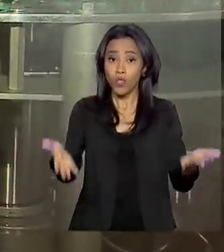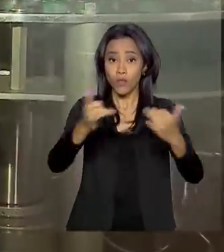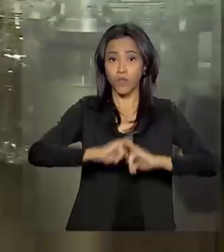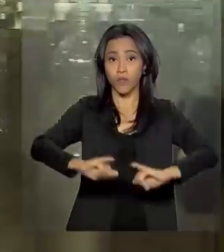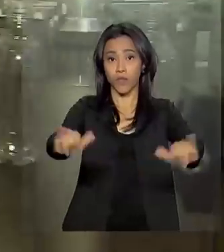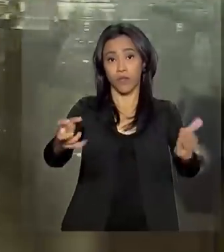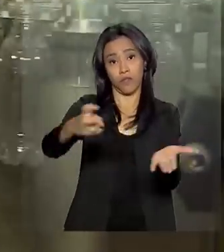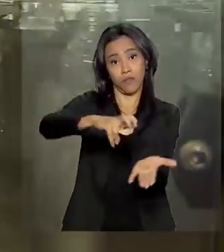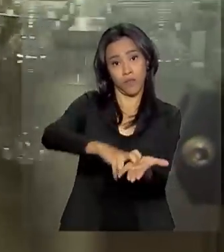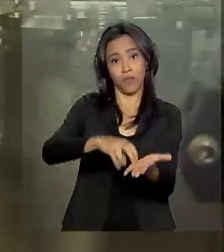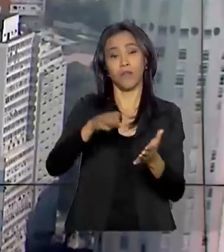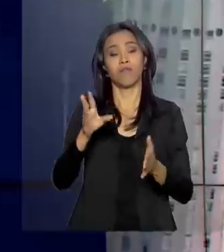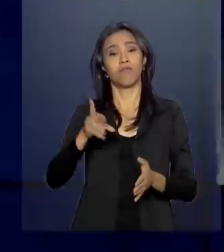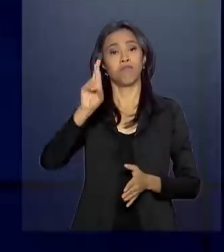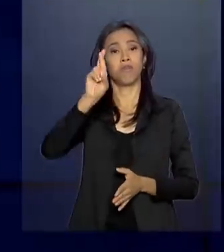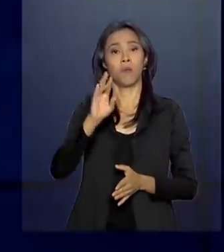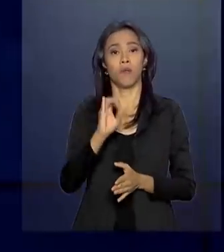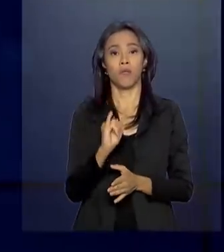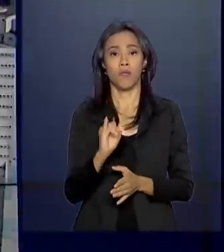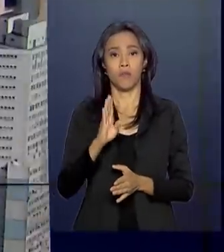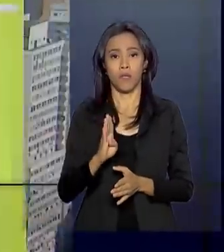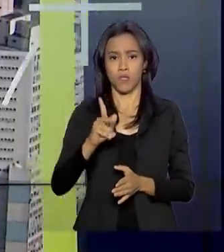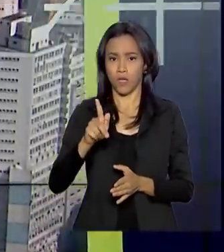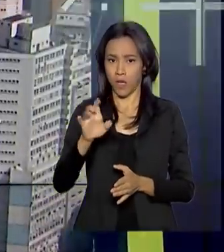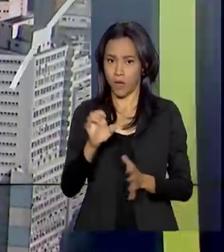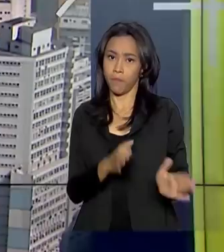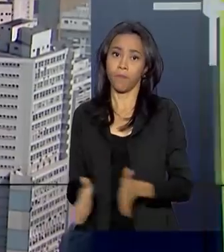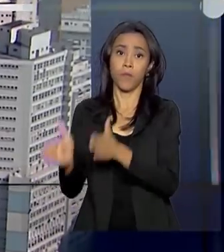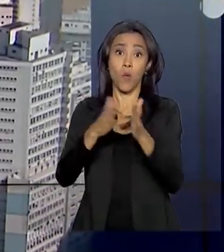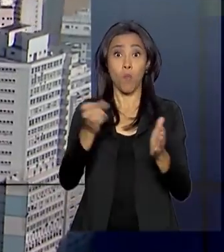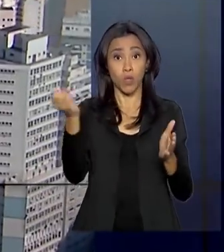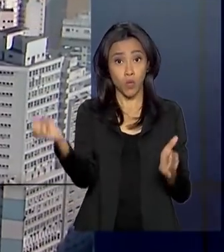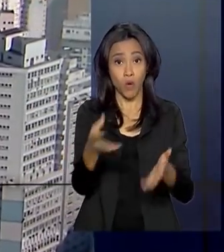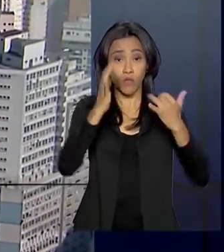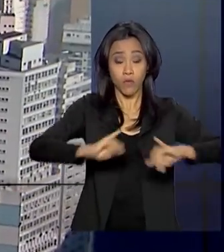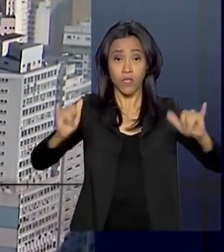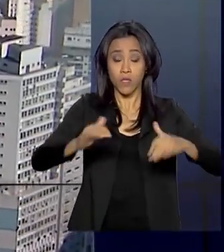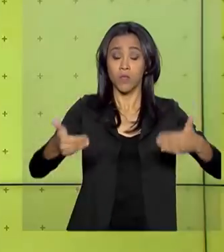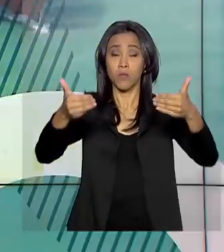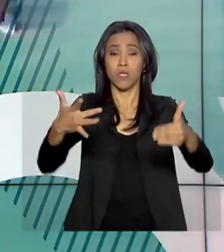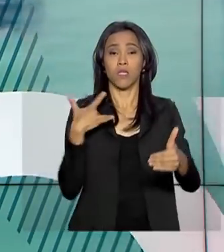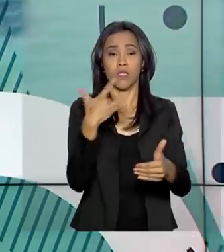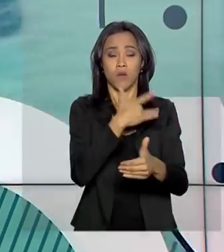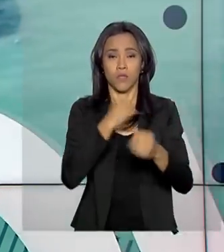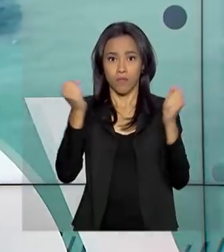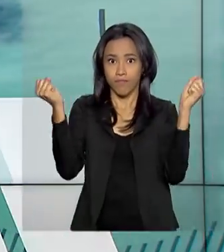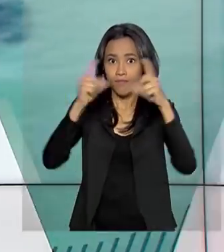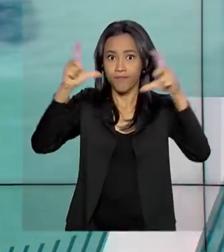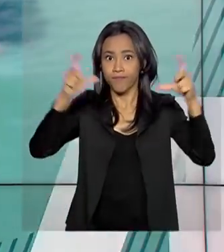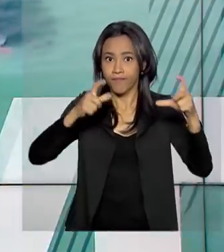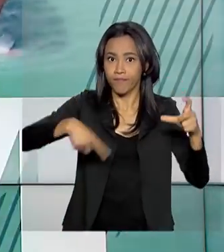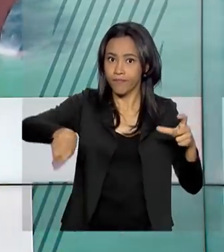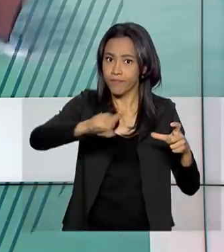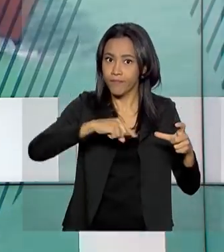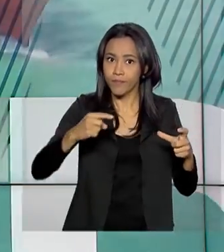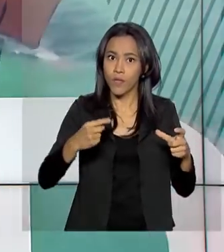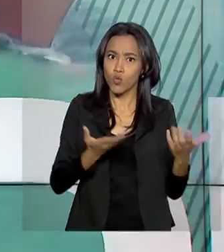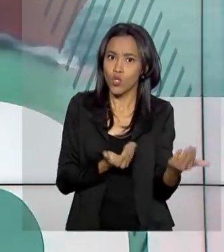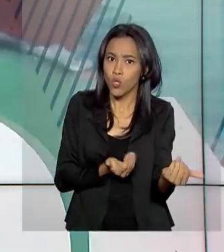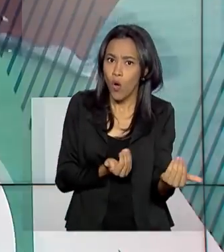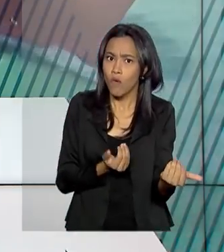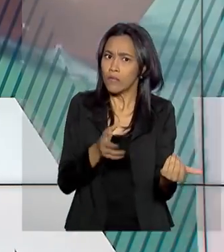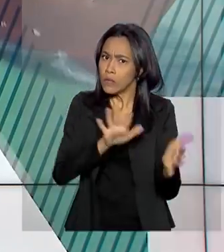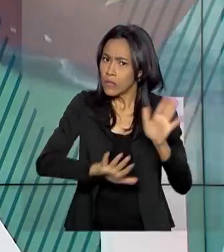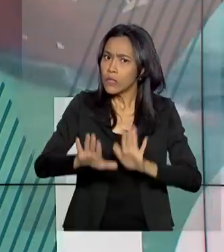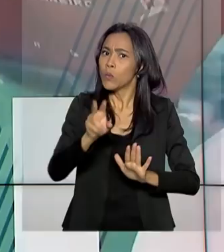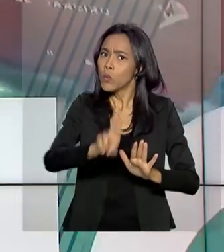de manhã pelo IBGE. E uma nova campanha do Ministério da Saúde traz um alerta aos jovens sobre a importância do